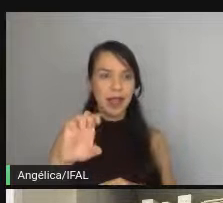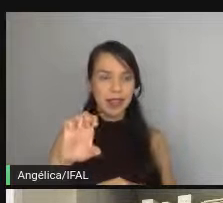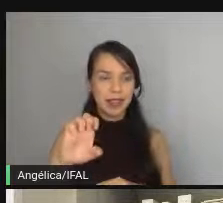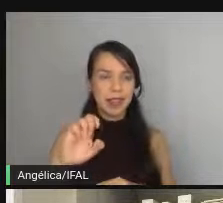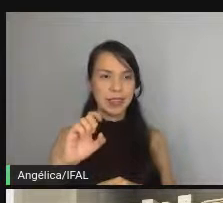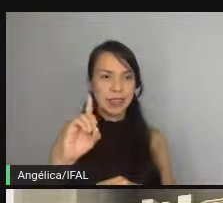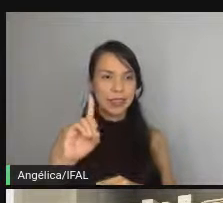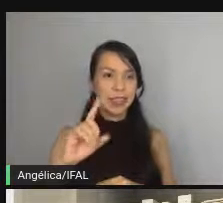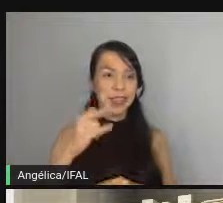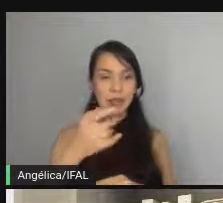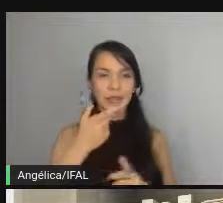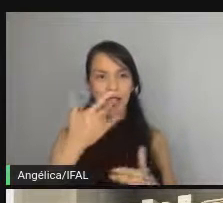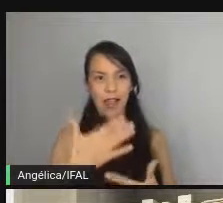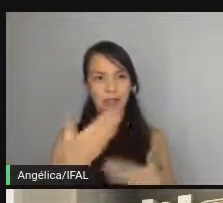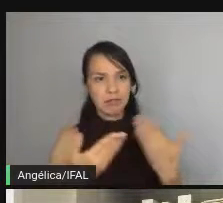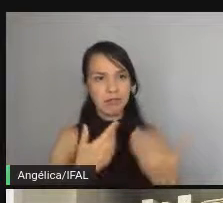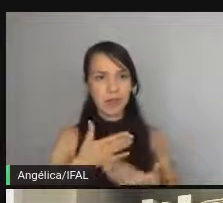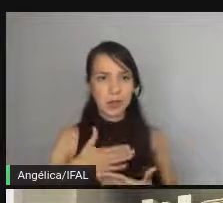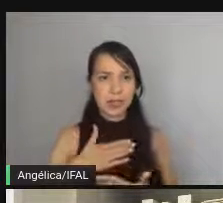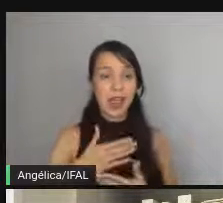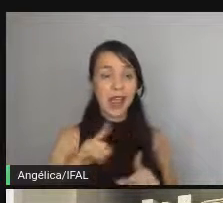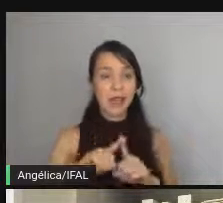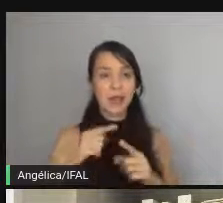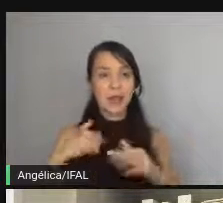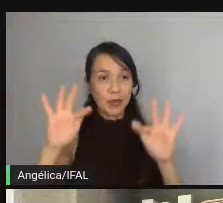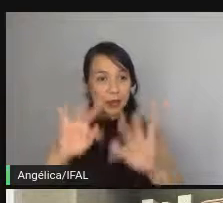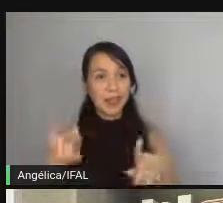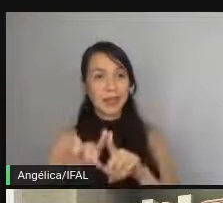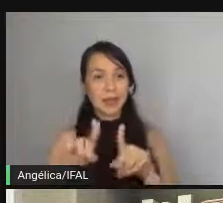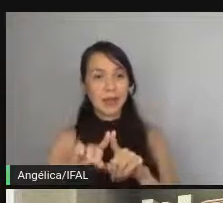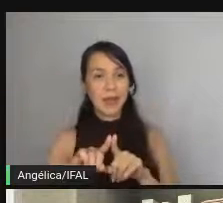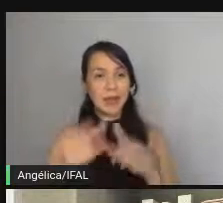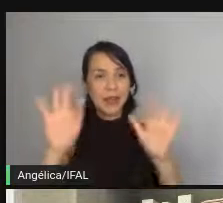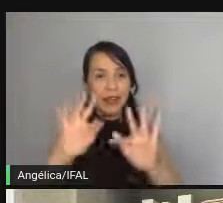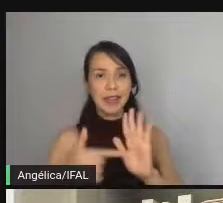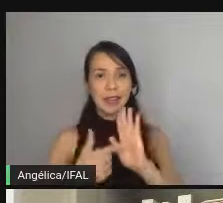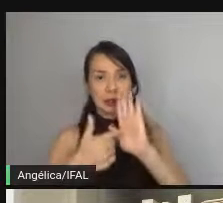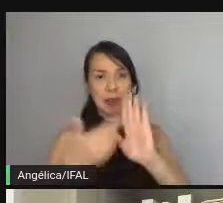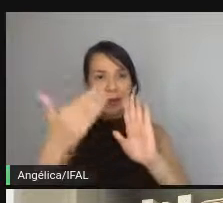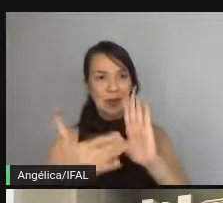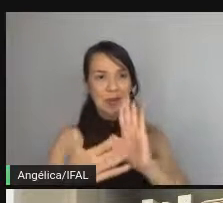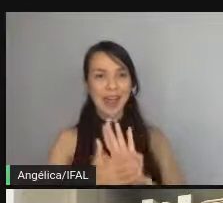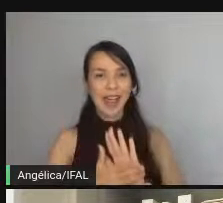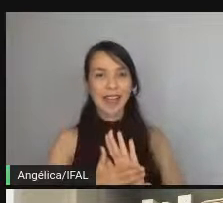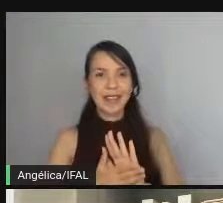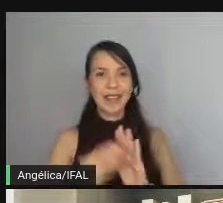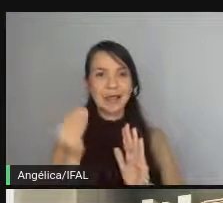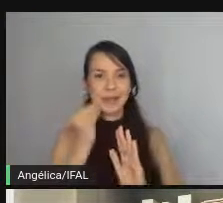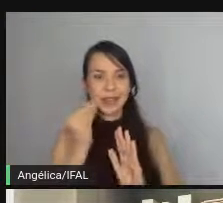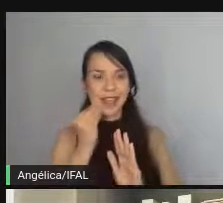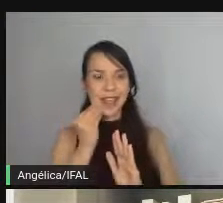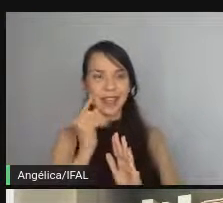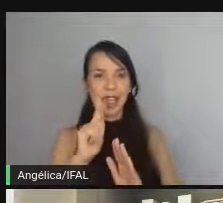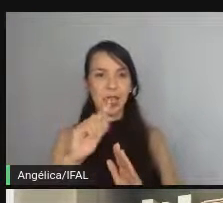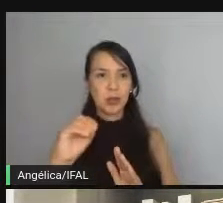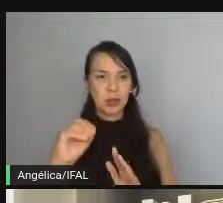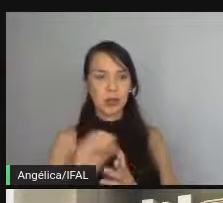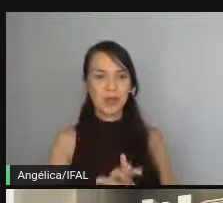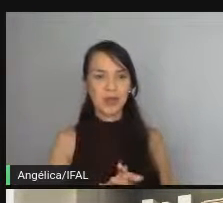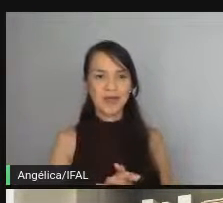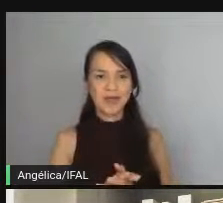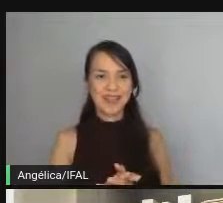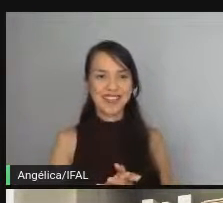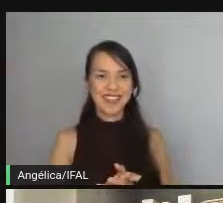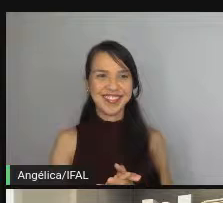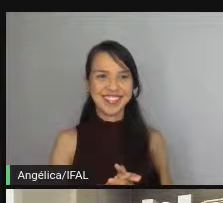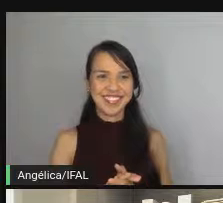considerações e eu estou muito feliz inclusive feliz de ter mostrado o Table Driven Test de Go que é uma coisa